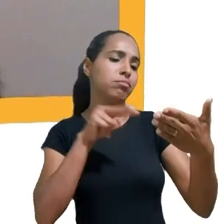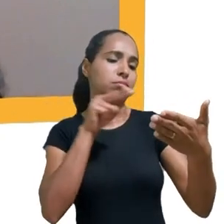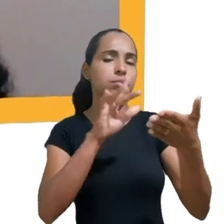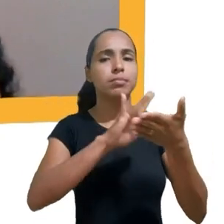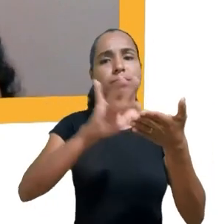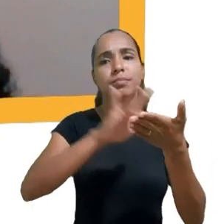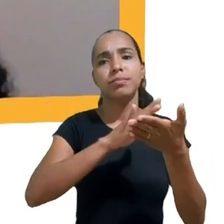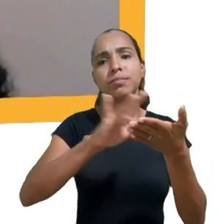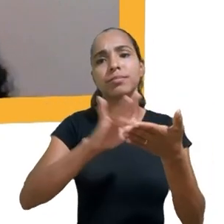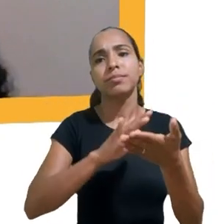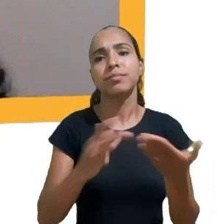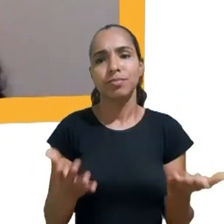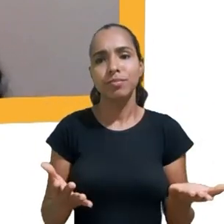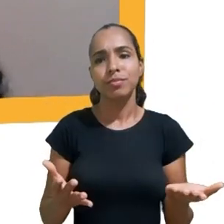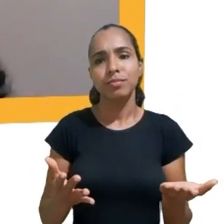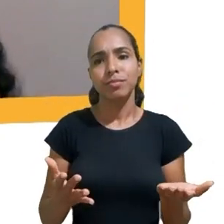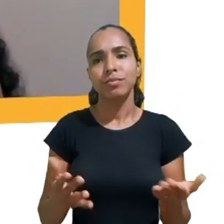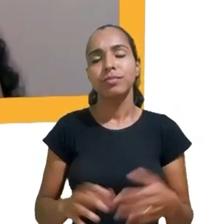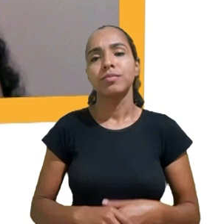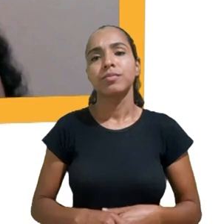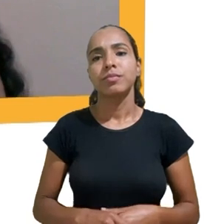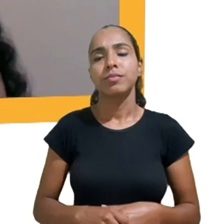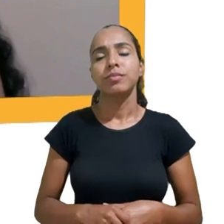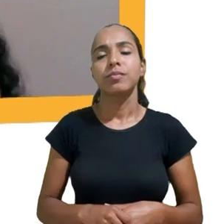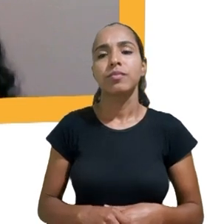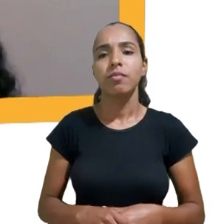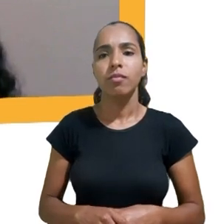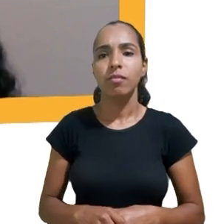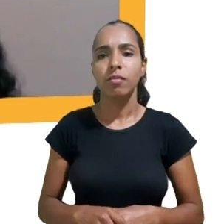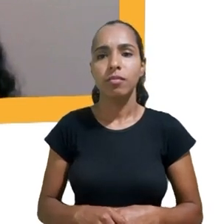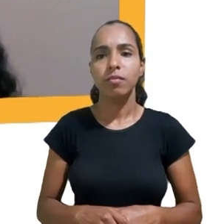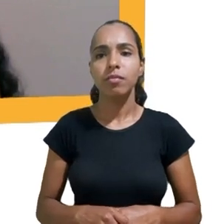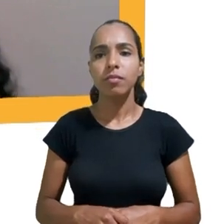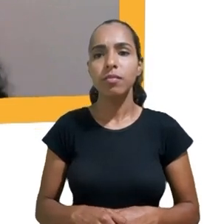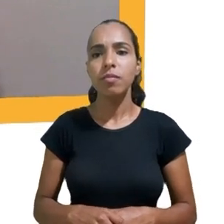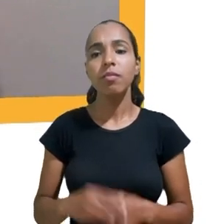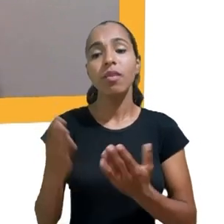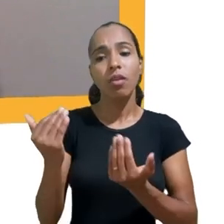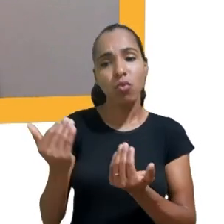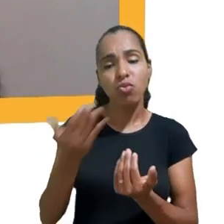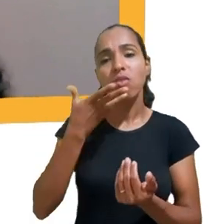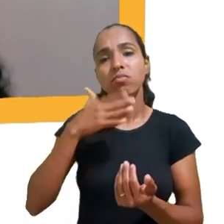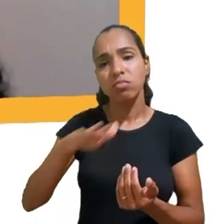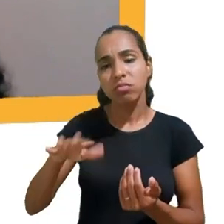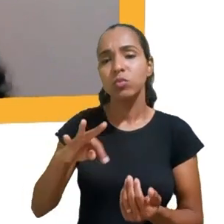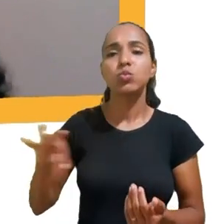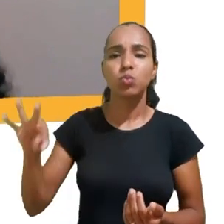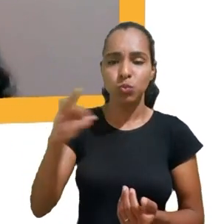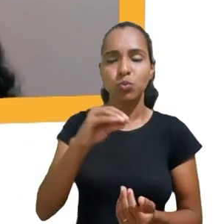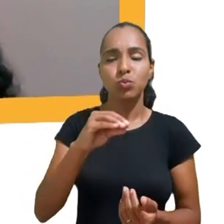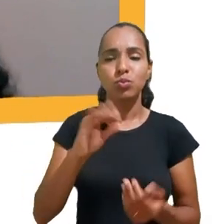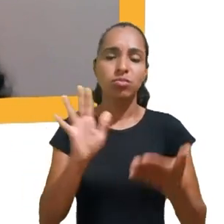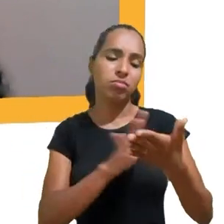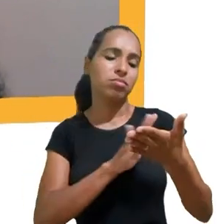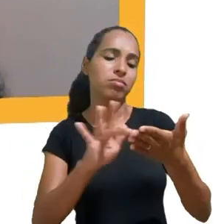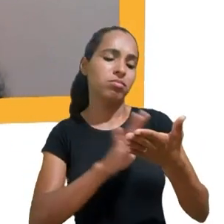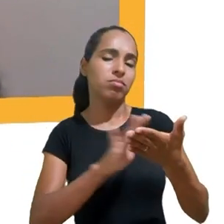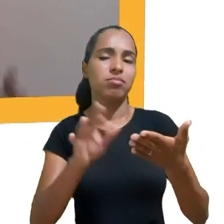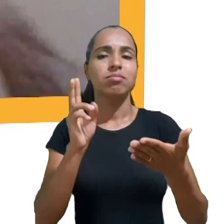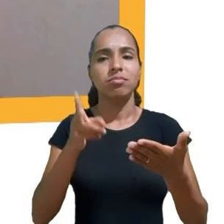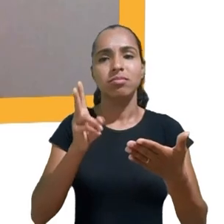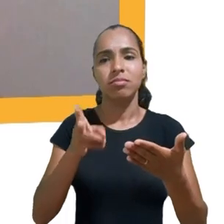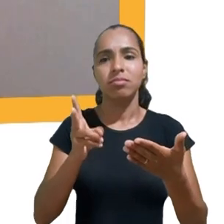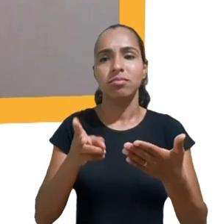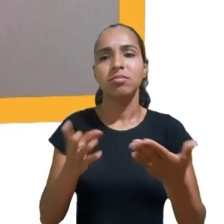dos adolescentes e das crianças também. E acho que, de certa forma, a gente